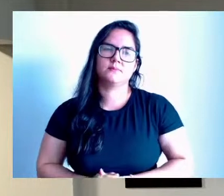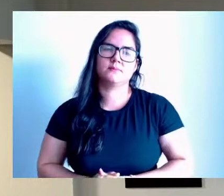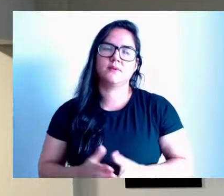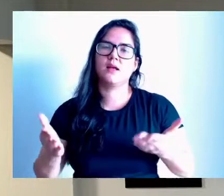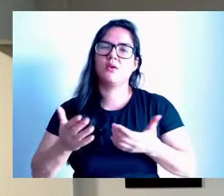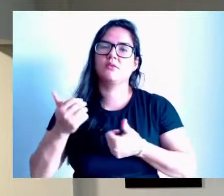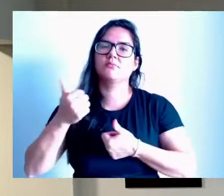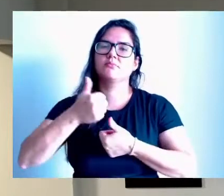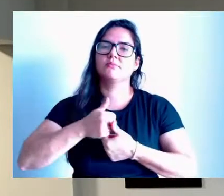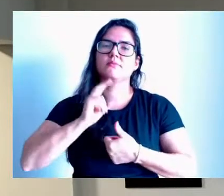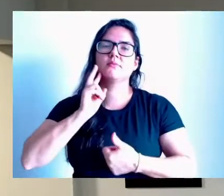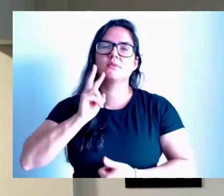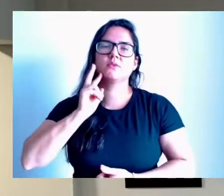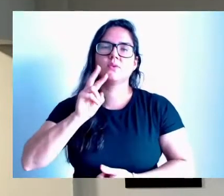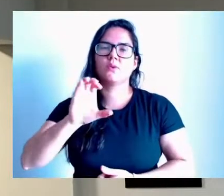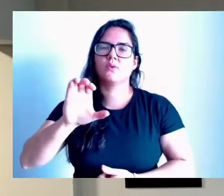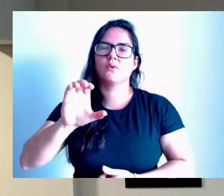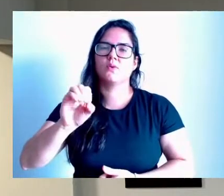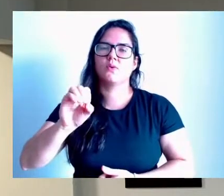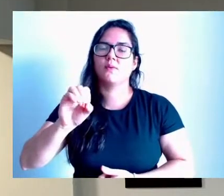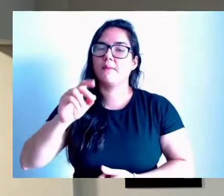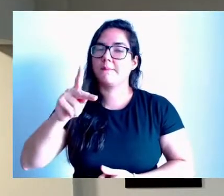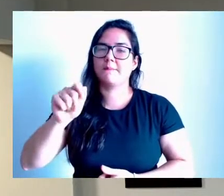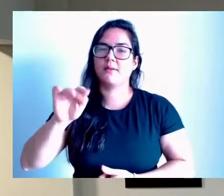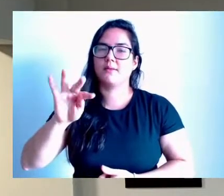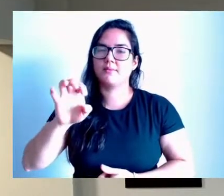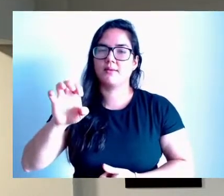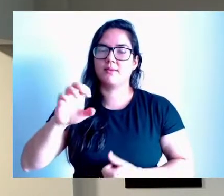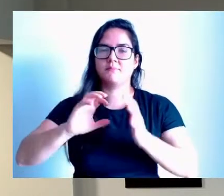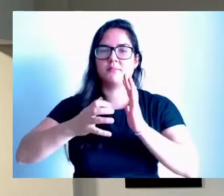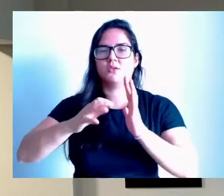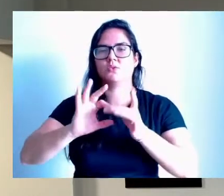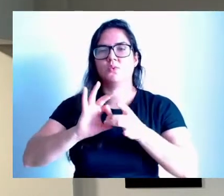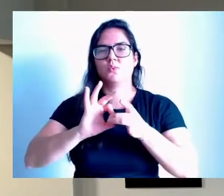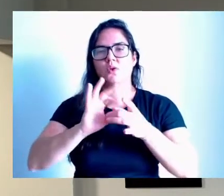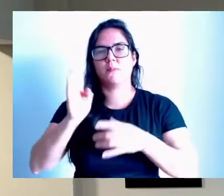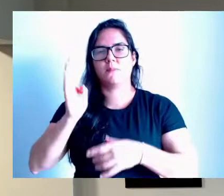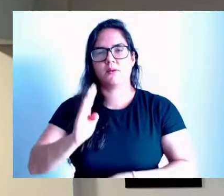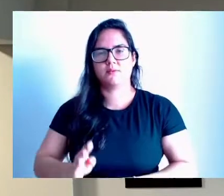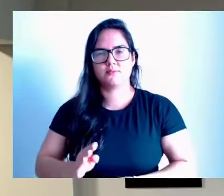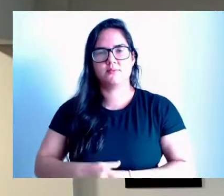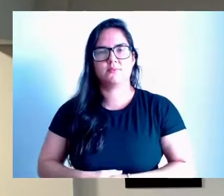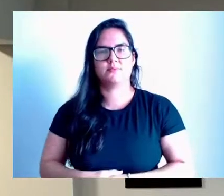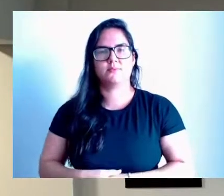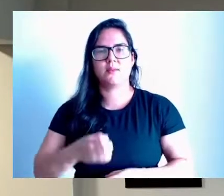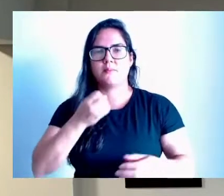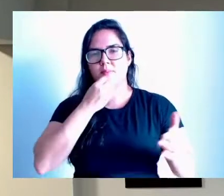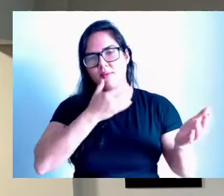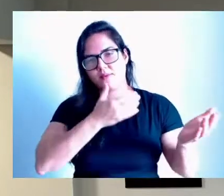O vereador Ednei Miller Coelho, o patê do União Brasil. Seja bem-vindo, vereador.